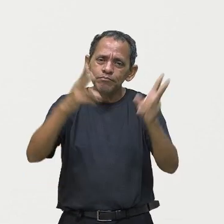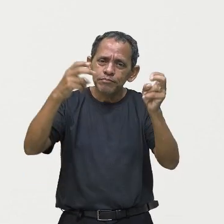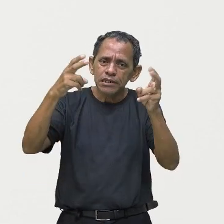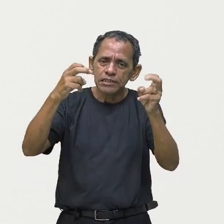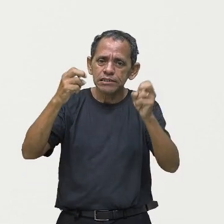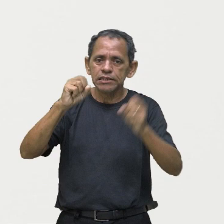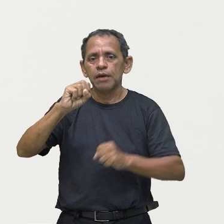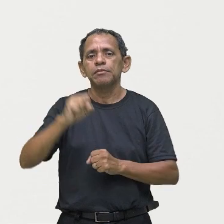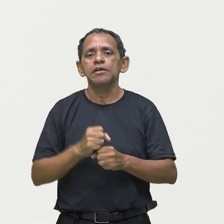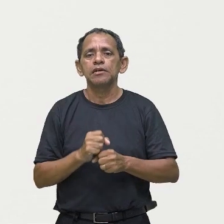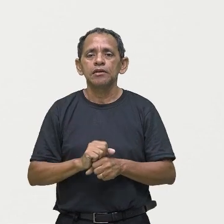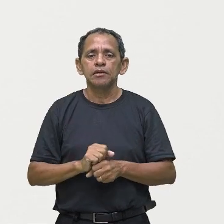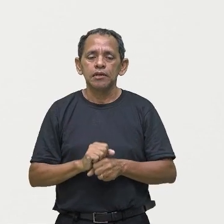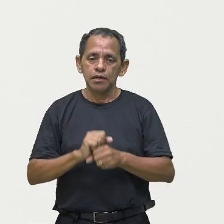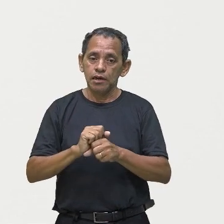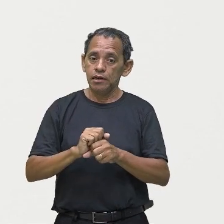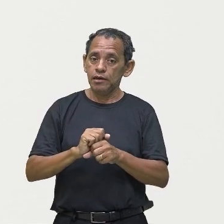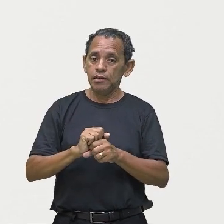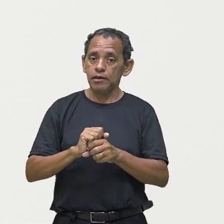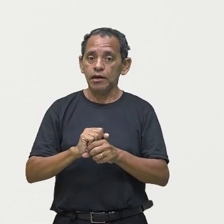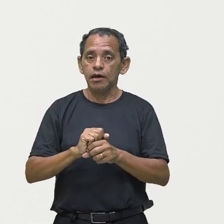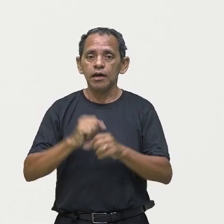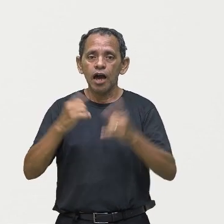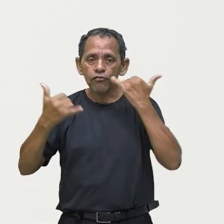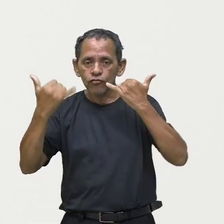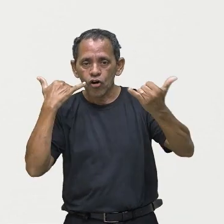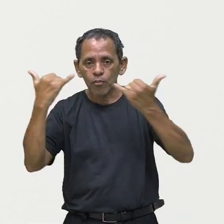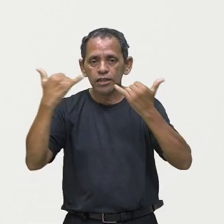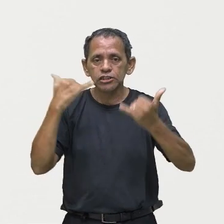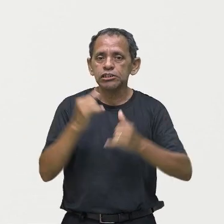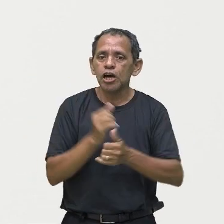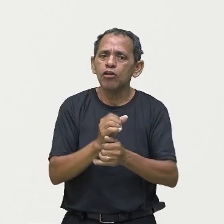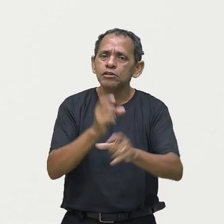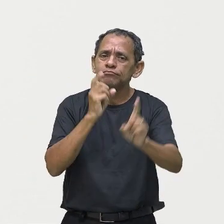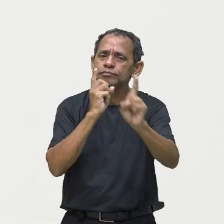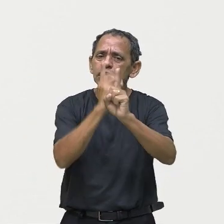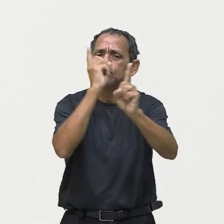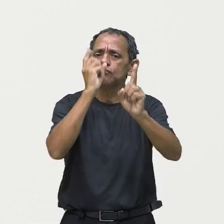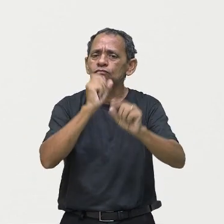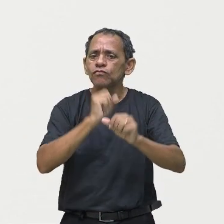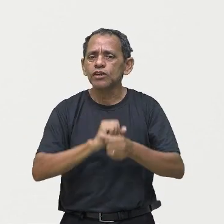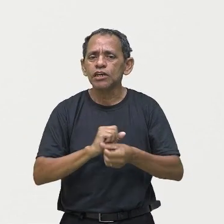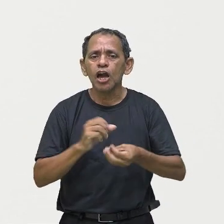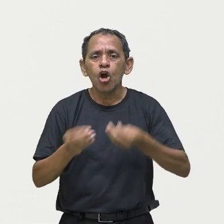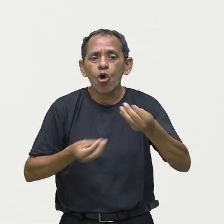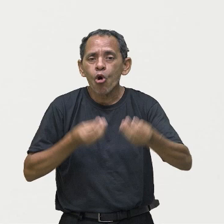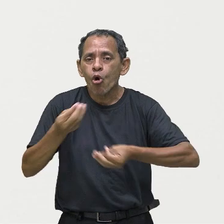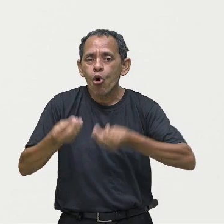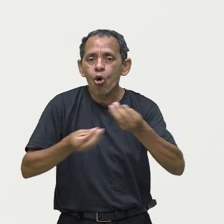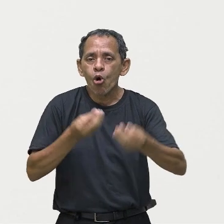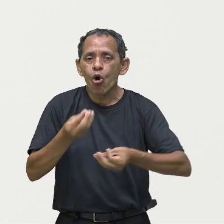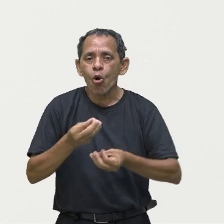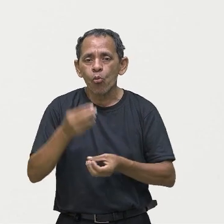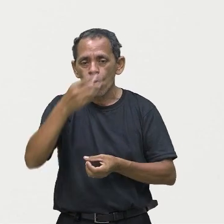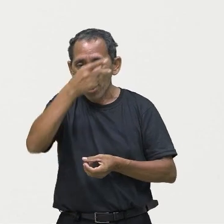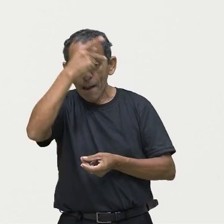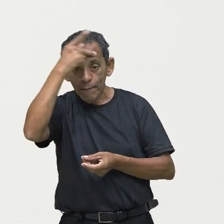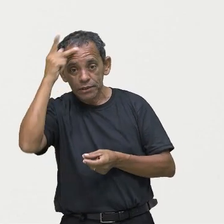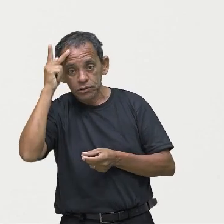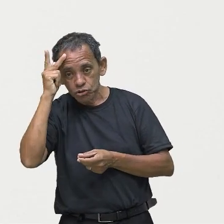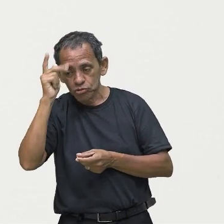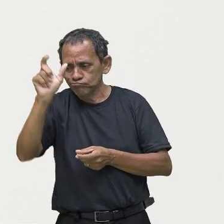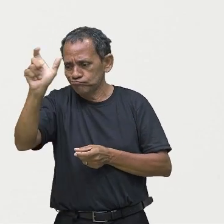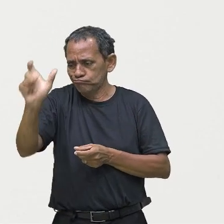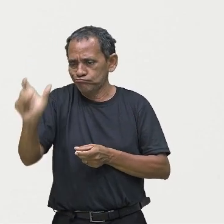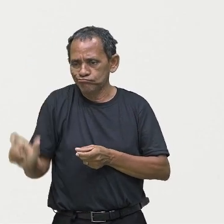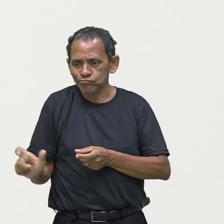E por que é importante que o emissor e o receptor conheçam os